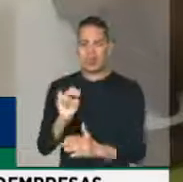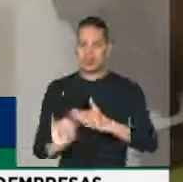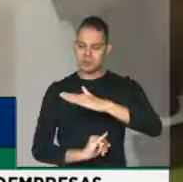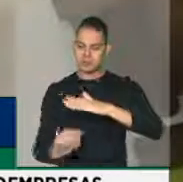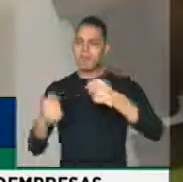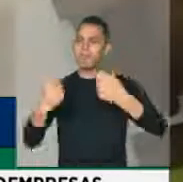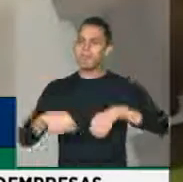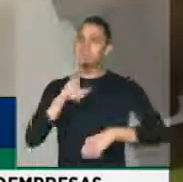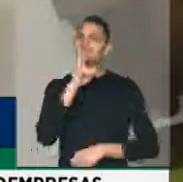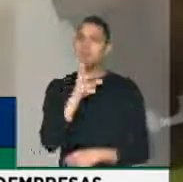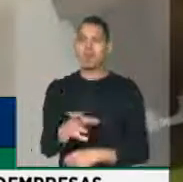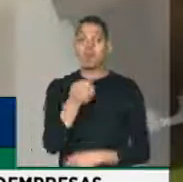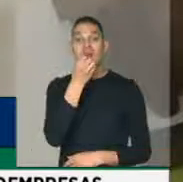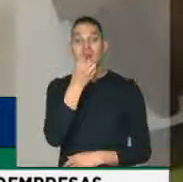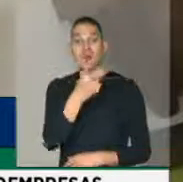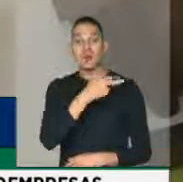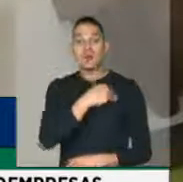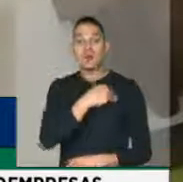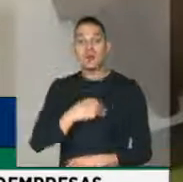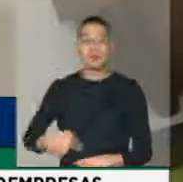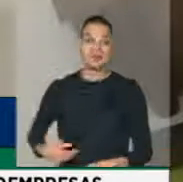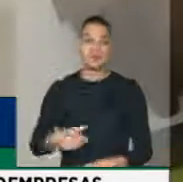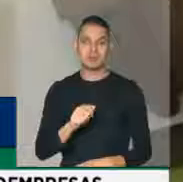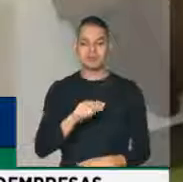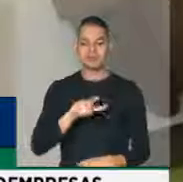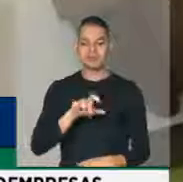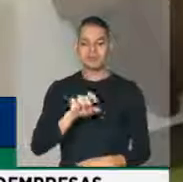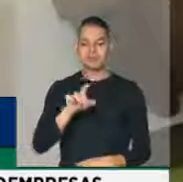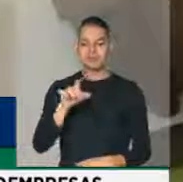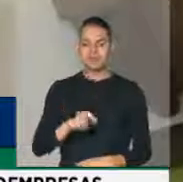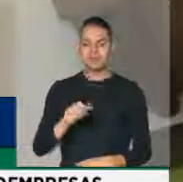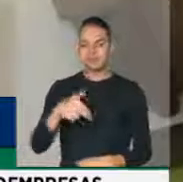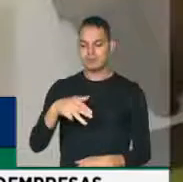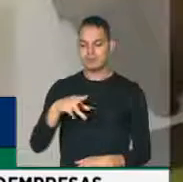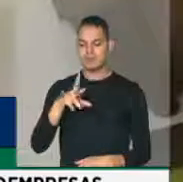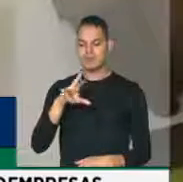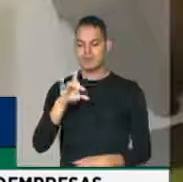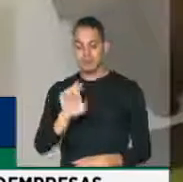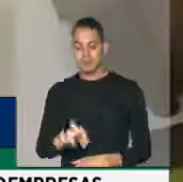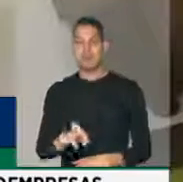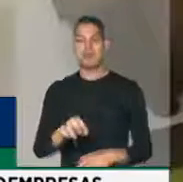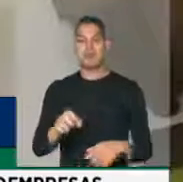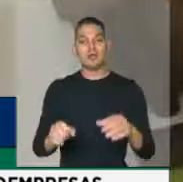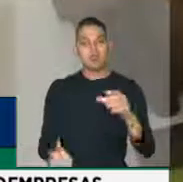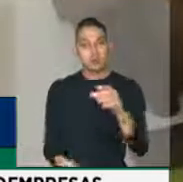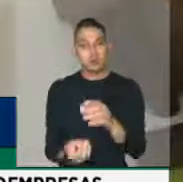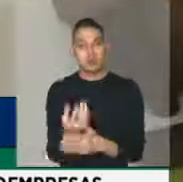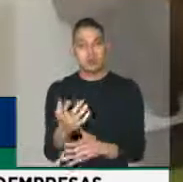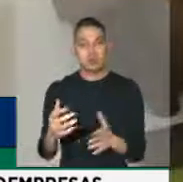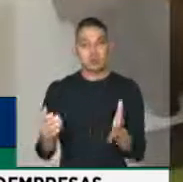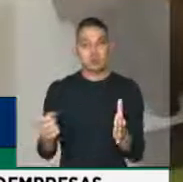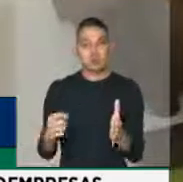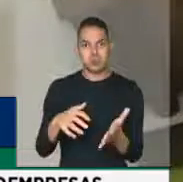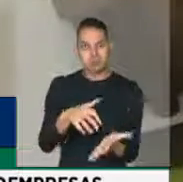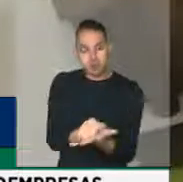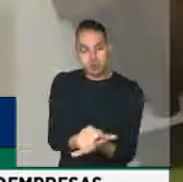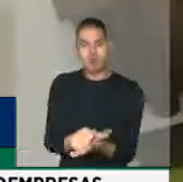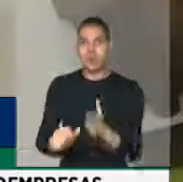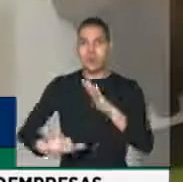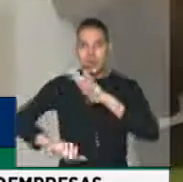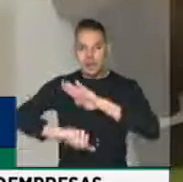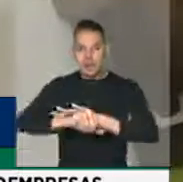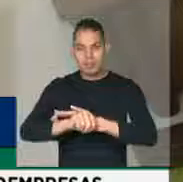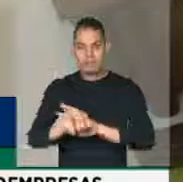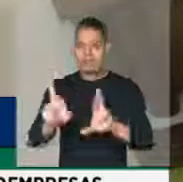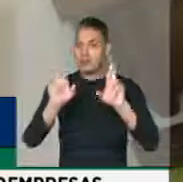responder. Que bom que o ministro Alexandre Moraes abriu a investigação e vai apurar quem é responsável por promover um crime como aquele. Espero que a